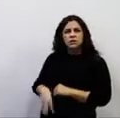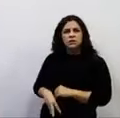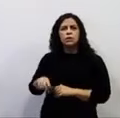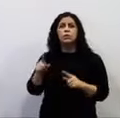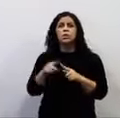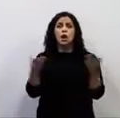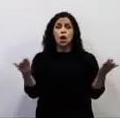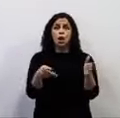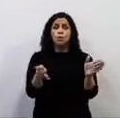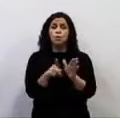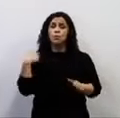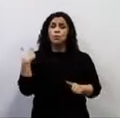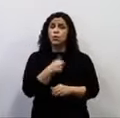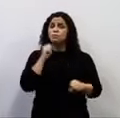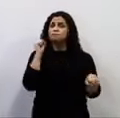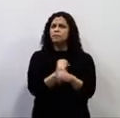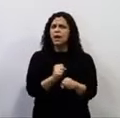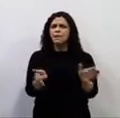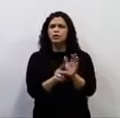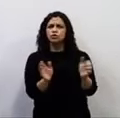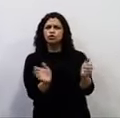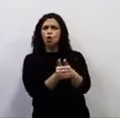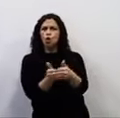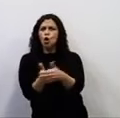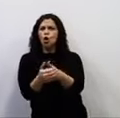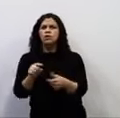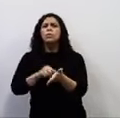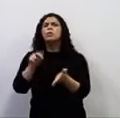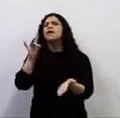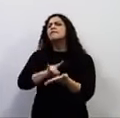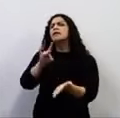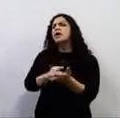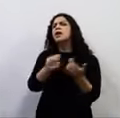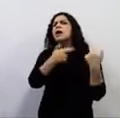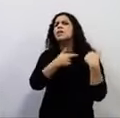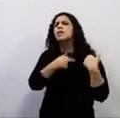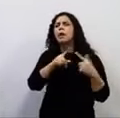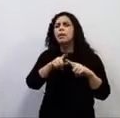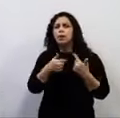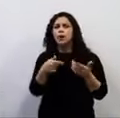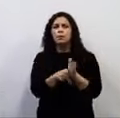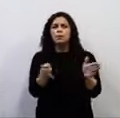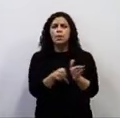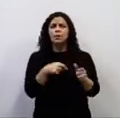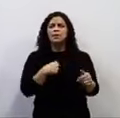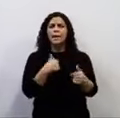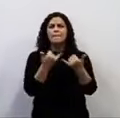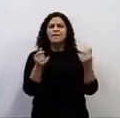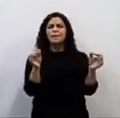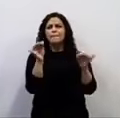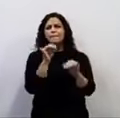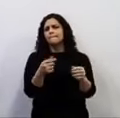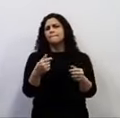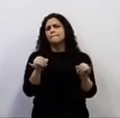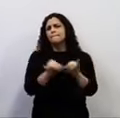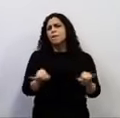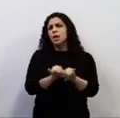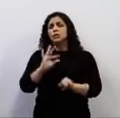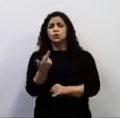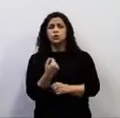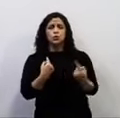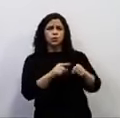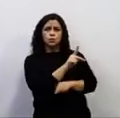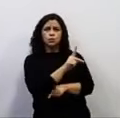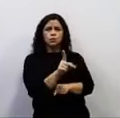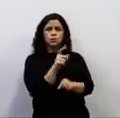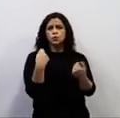gente parar de esconder. Quem que é o verdadeiro responsável por essa patifaria que está sendo feita contra os professores, contra a educação no Paraná?